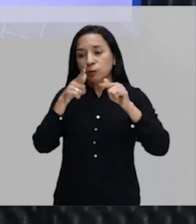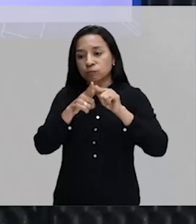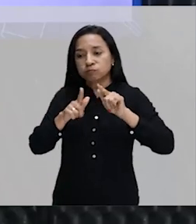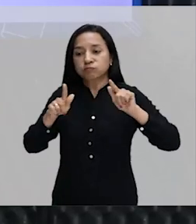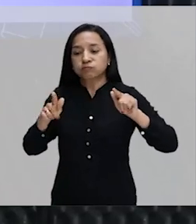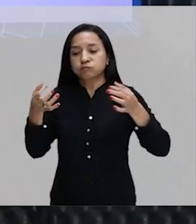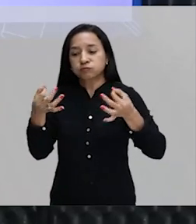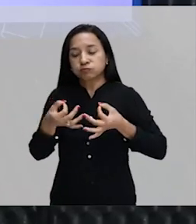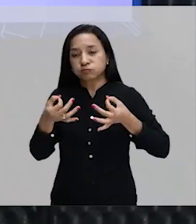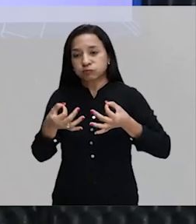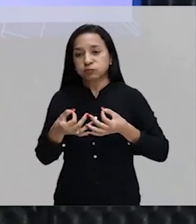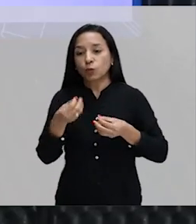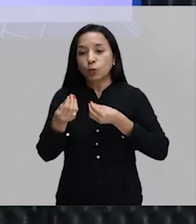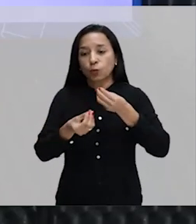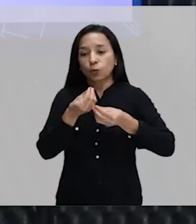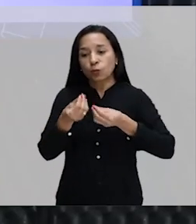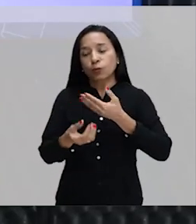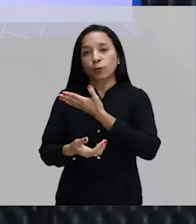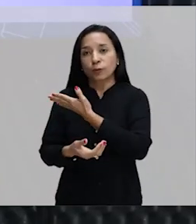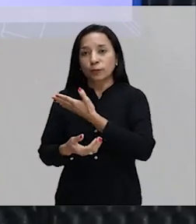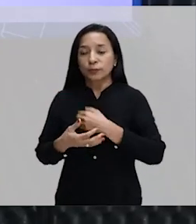pretérito anterior o verbo tener?